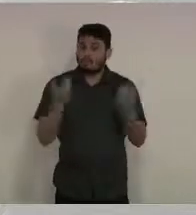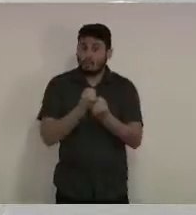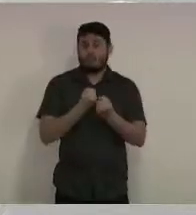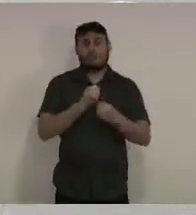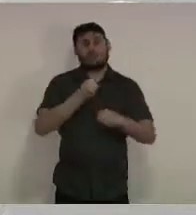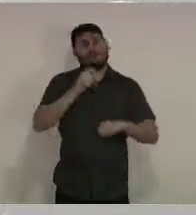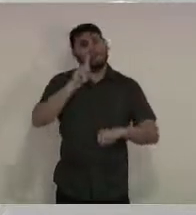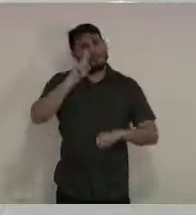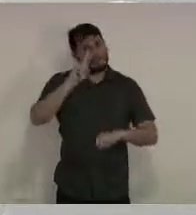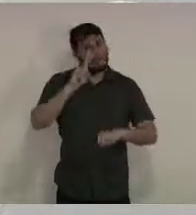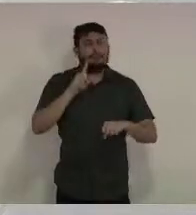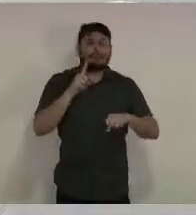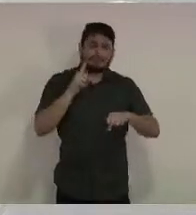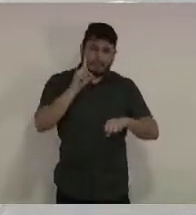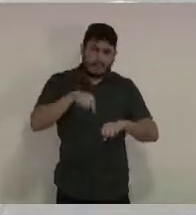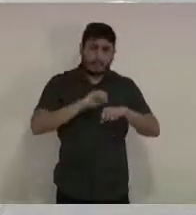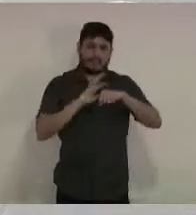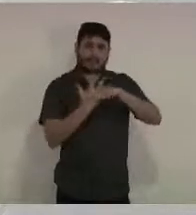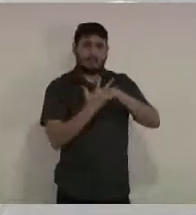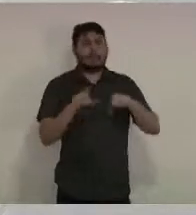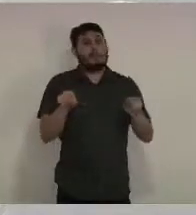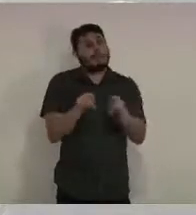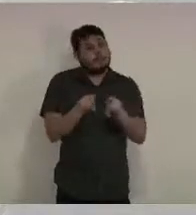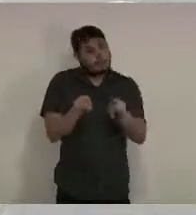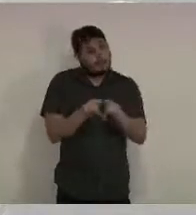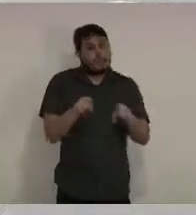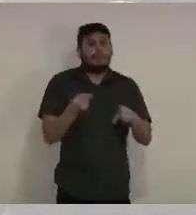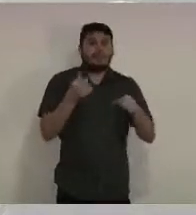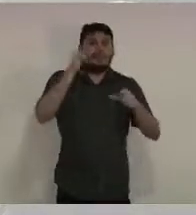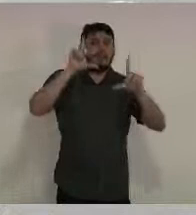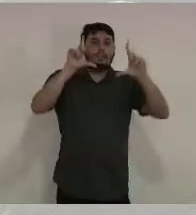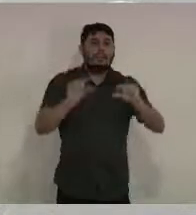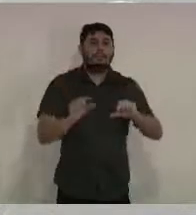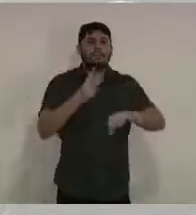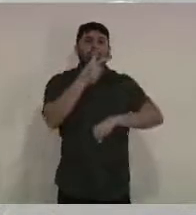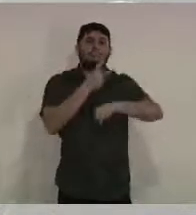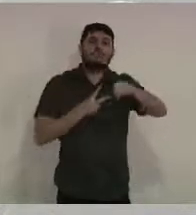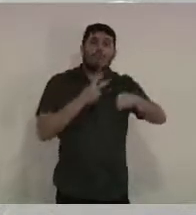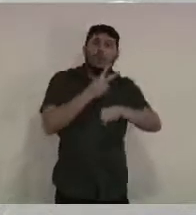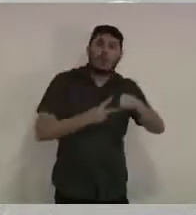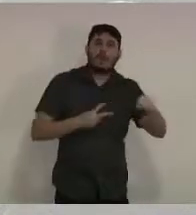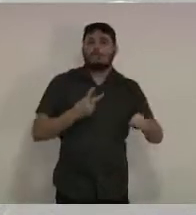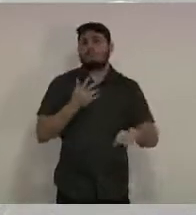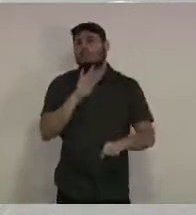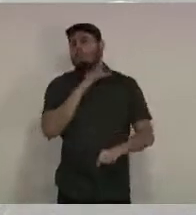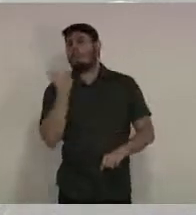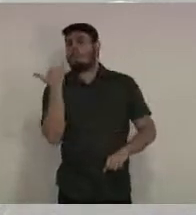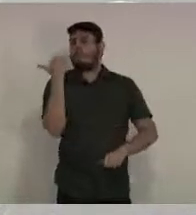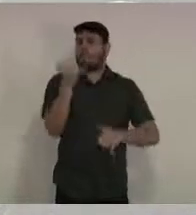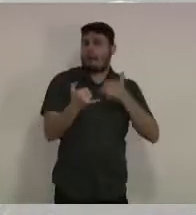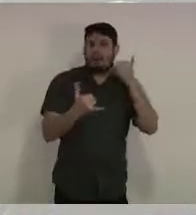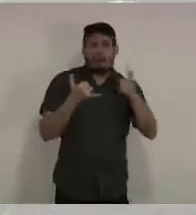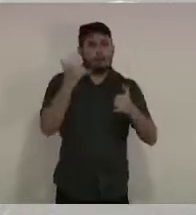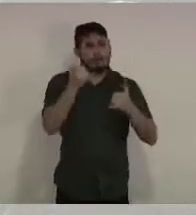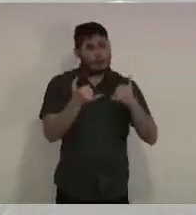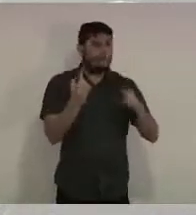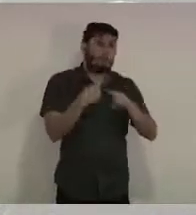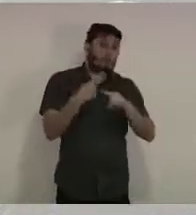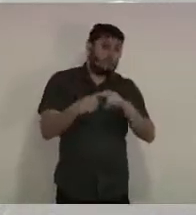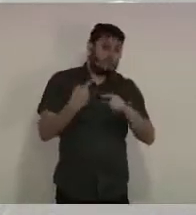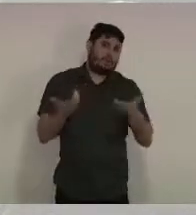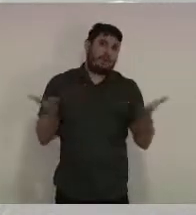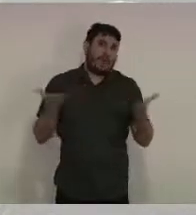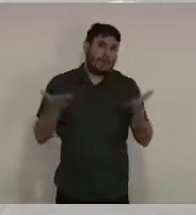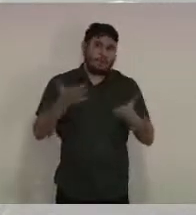mortes violentas, que nós sabemos que, com as medidas de isolamento, esses óbitos naturalmente diminuem. Então, esse número